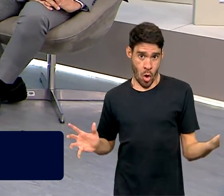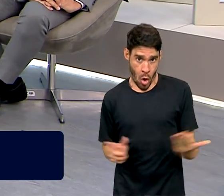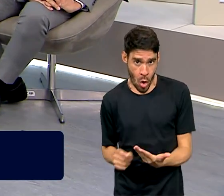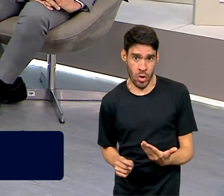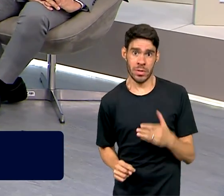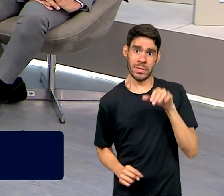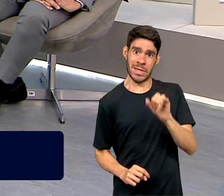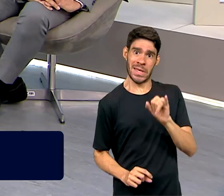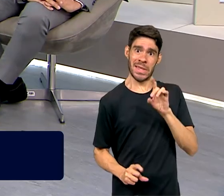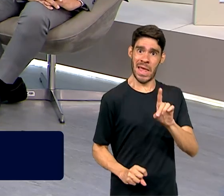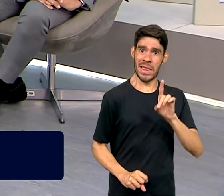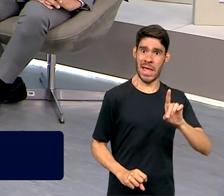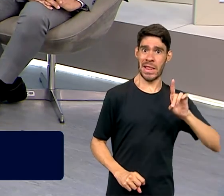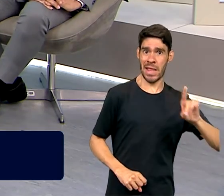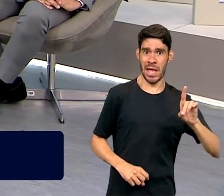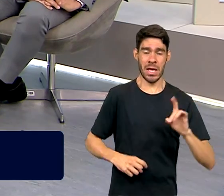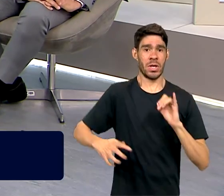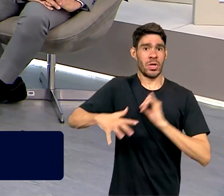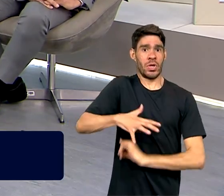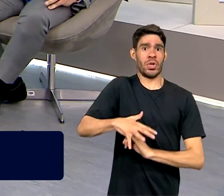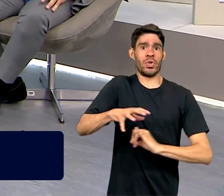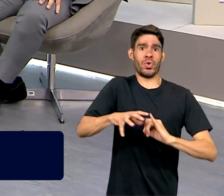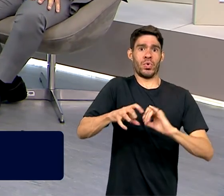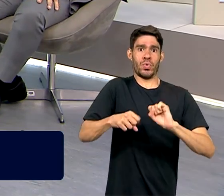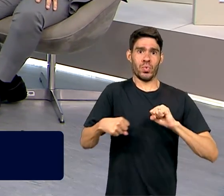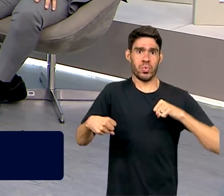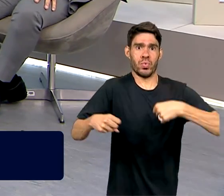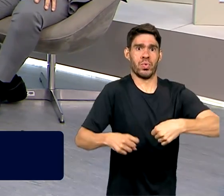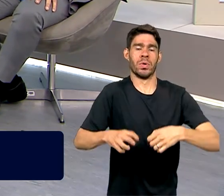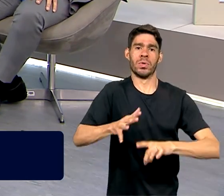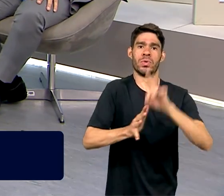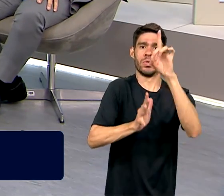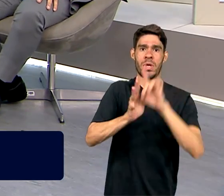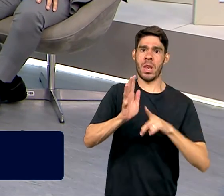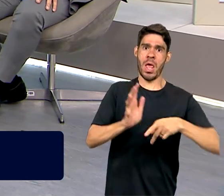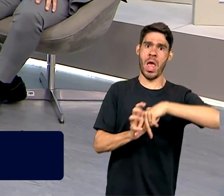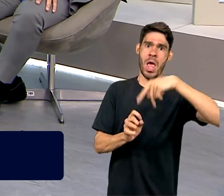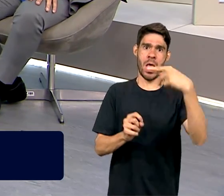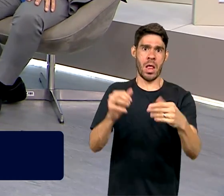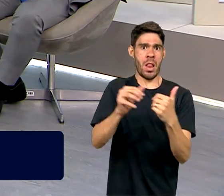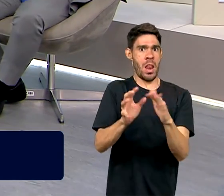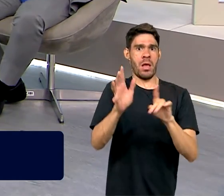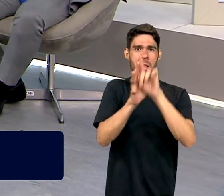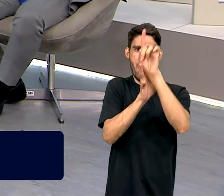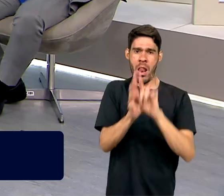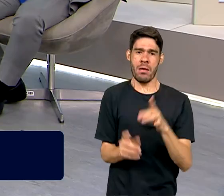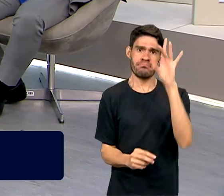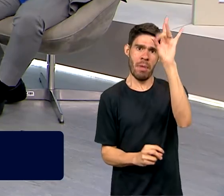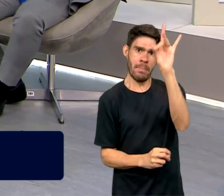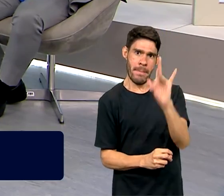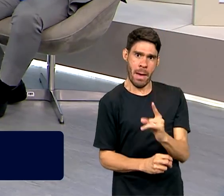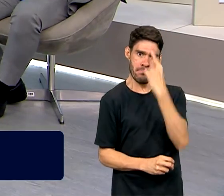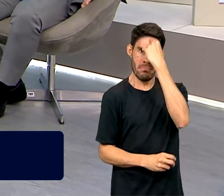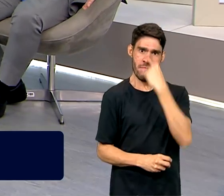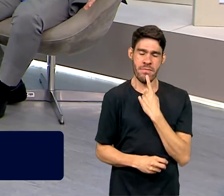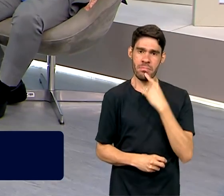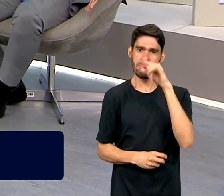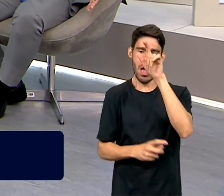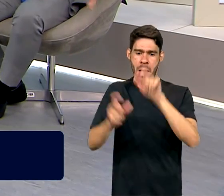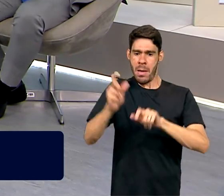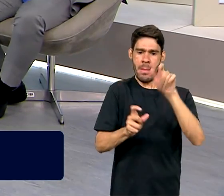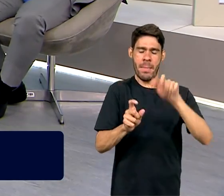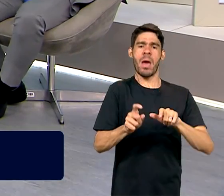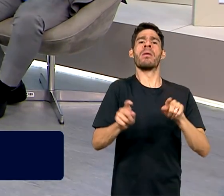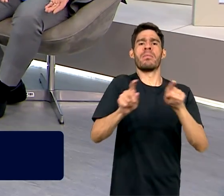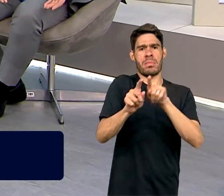o IDDD, o Instituto de Defesa do Direito de Defesa, lançou um estudo detalhado sobre o perfil dessas pessoas e